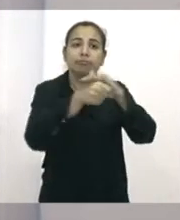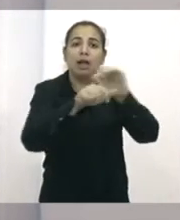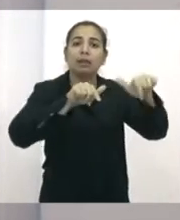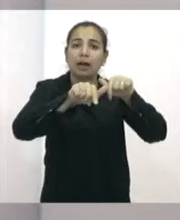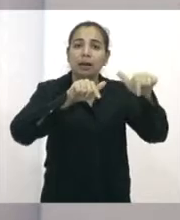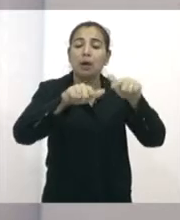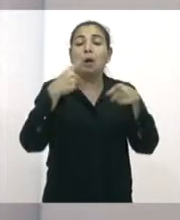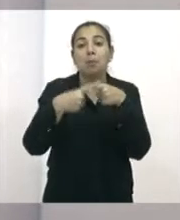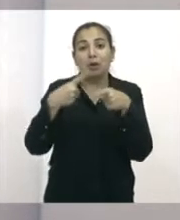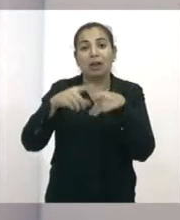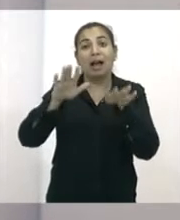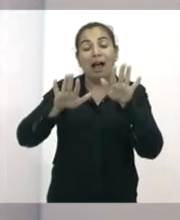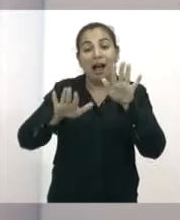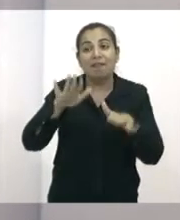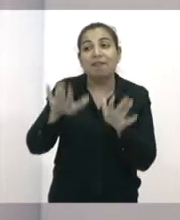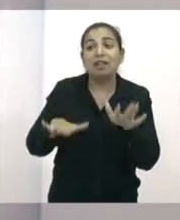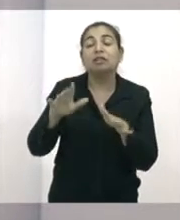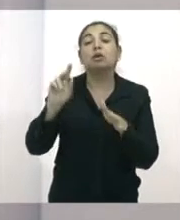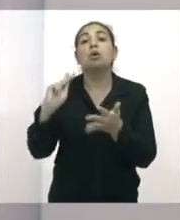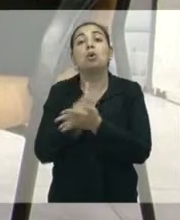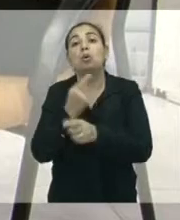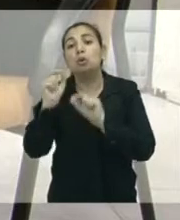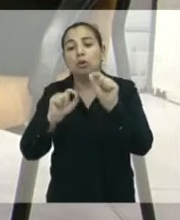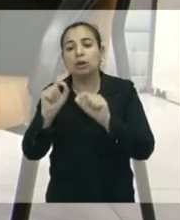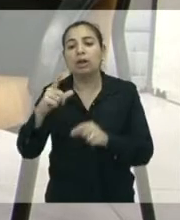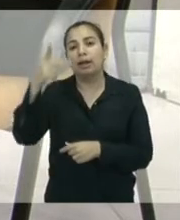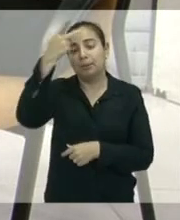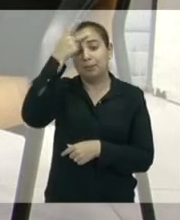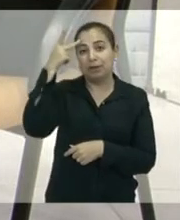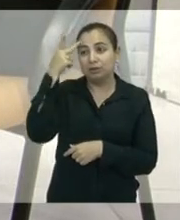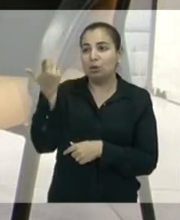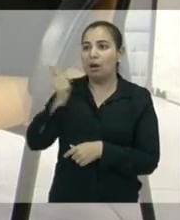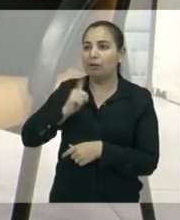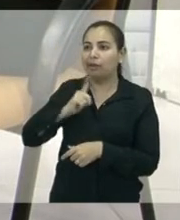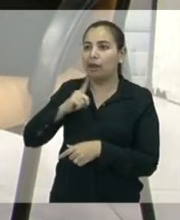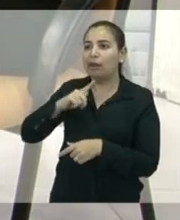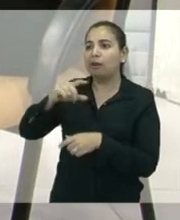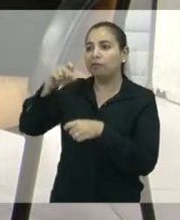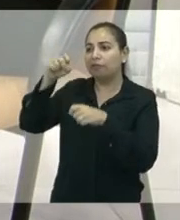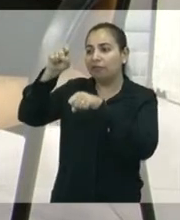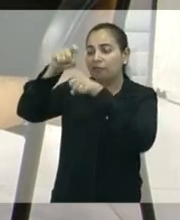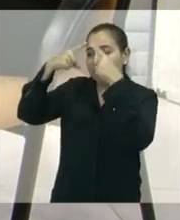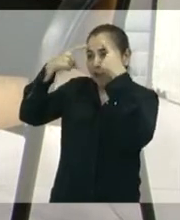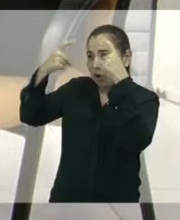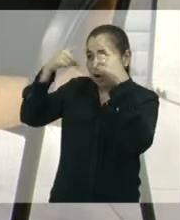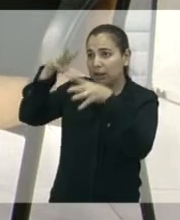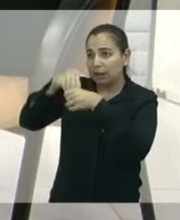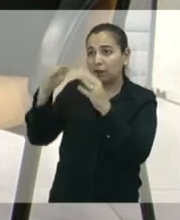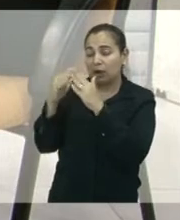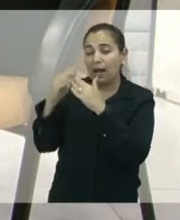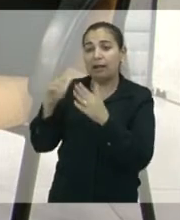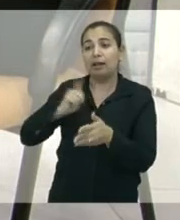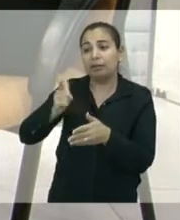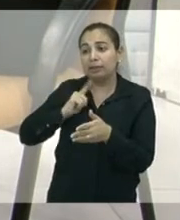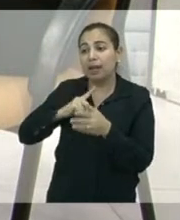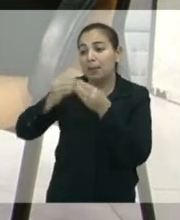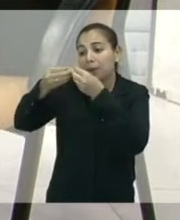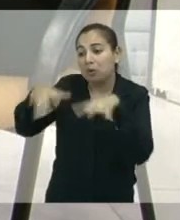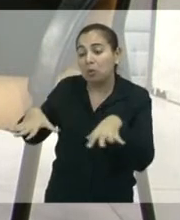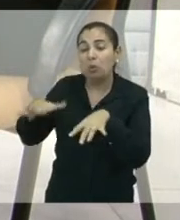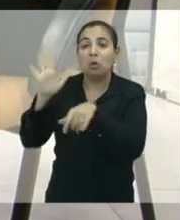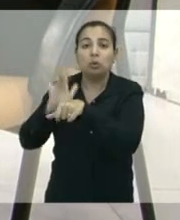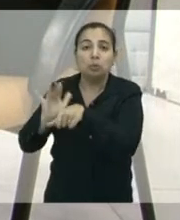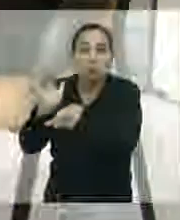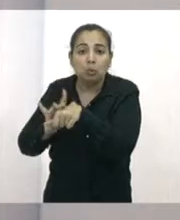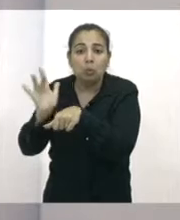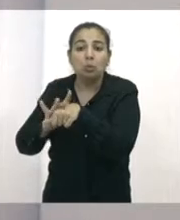laboral das mulheres. Muitas delas passam a ter faltas ao trabalho, porque isso compromete a sua saúde. Muitas delas vêm a perder o